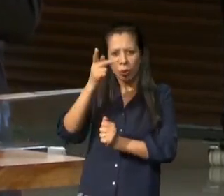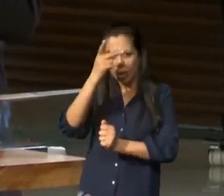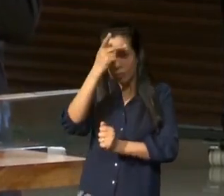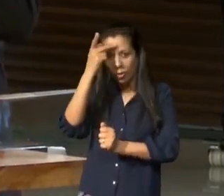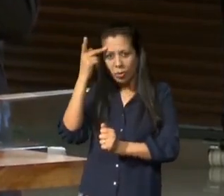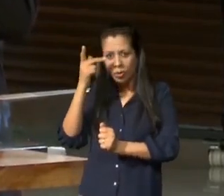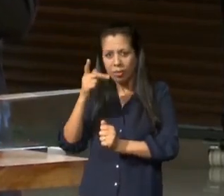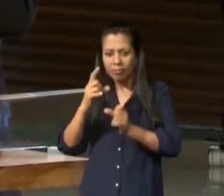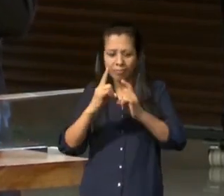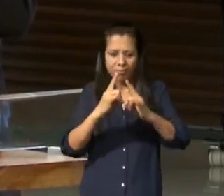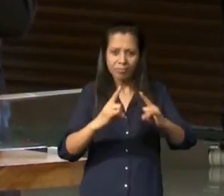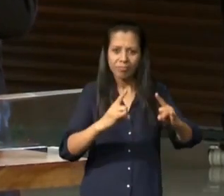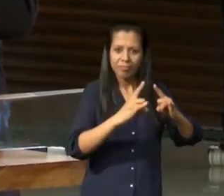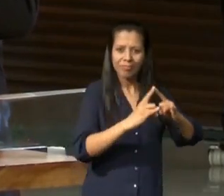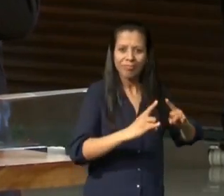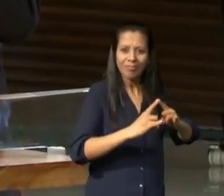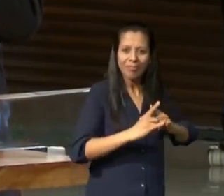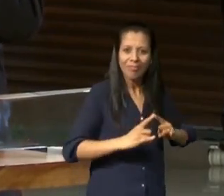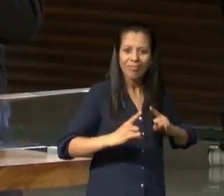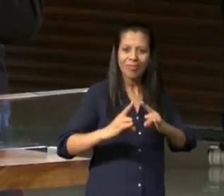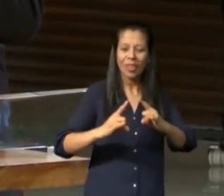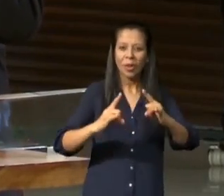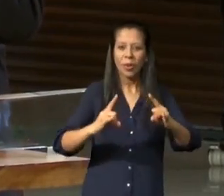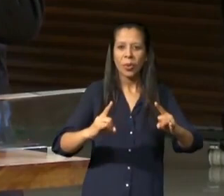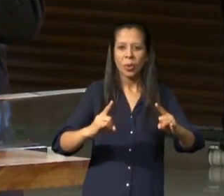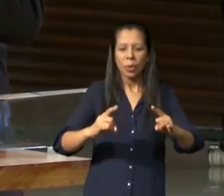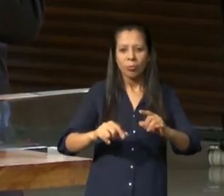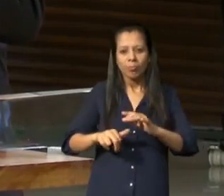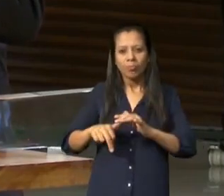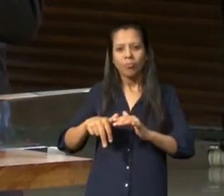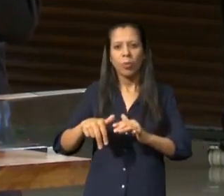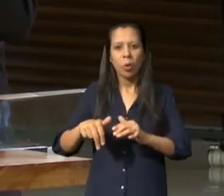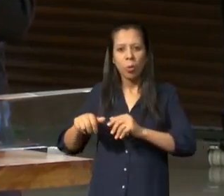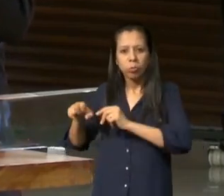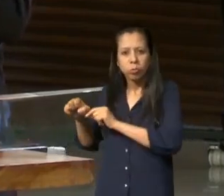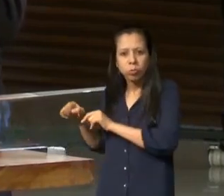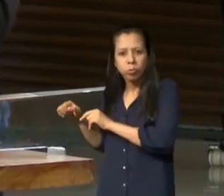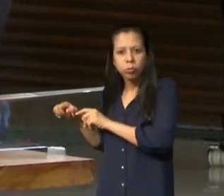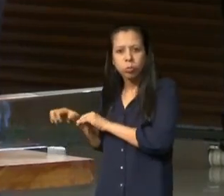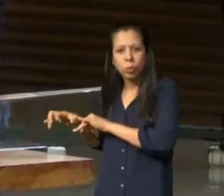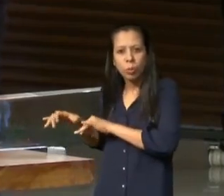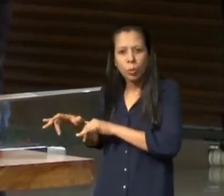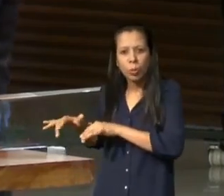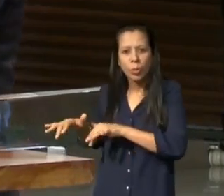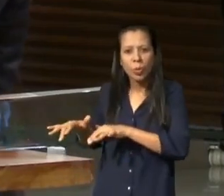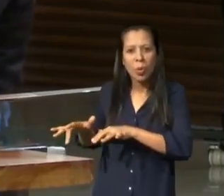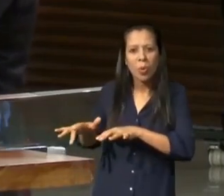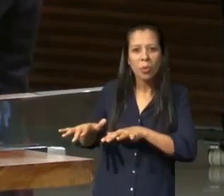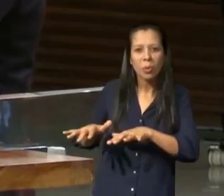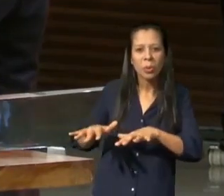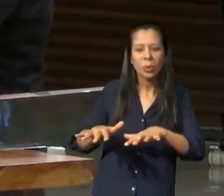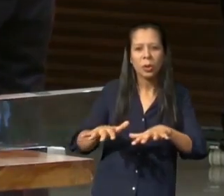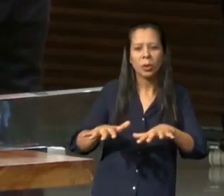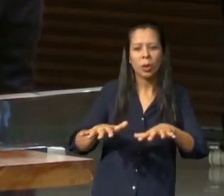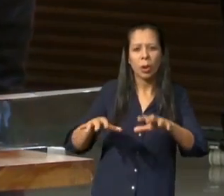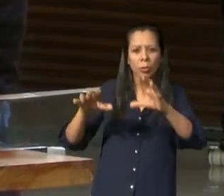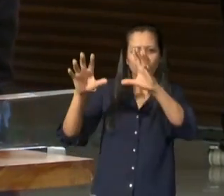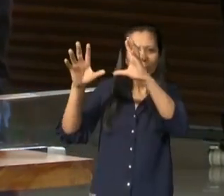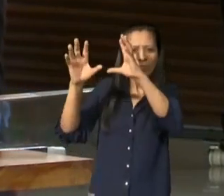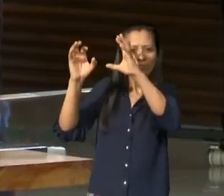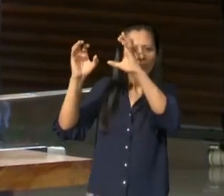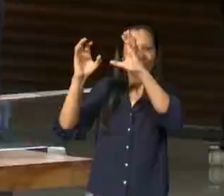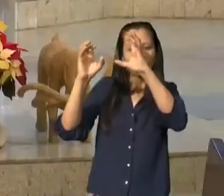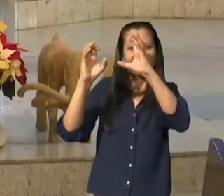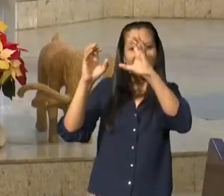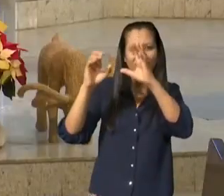estava a nuvem protegendo do calor Ellen White comenta que aquela nuvem transmitia uma temperatura